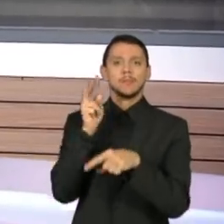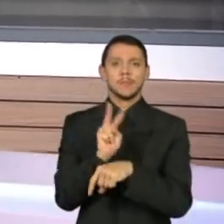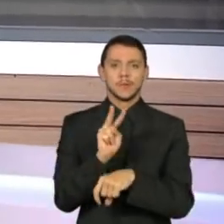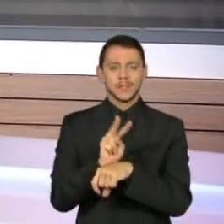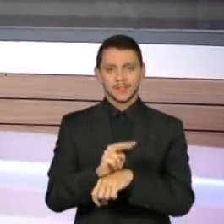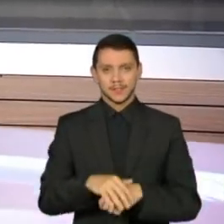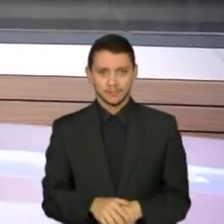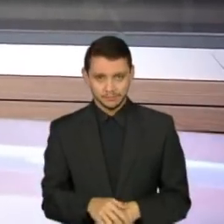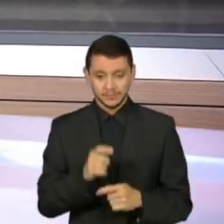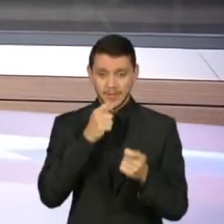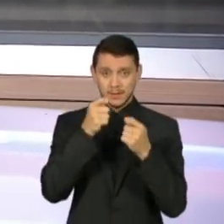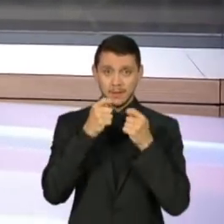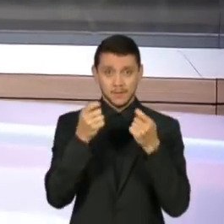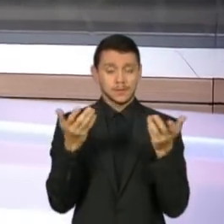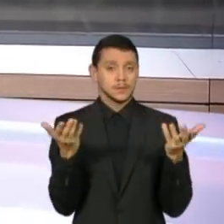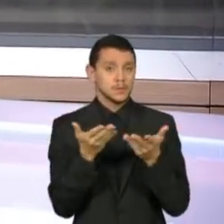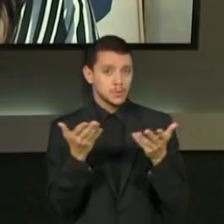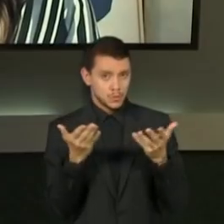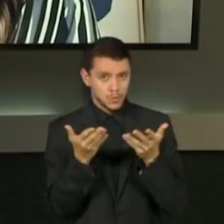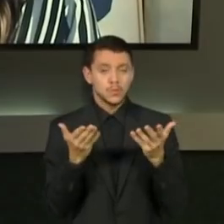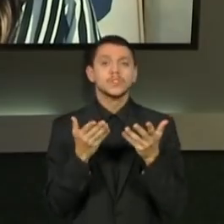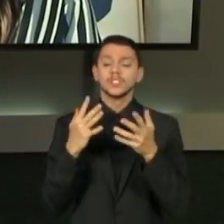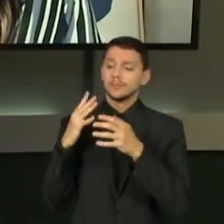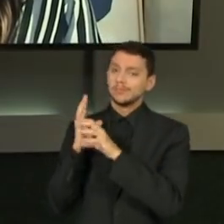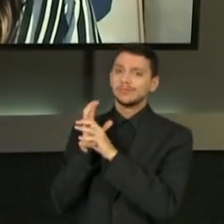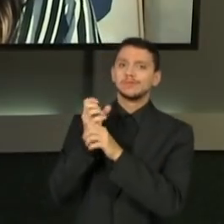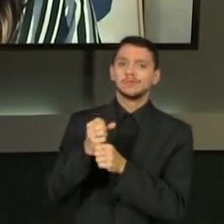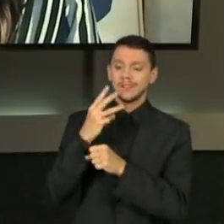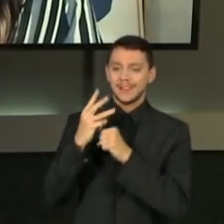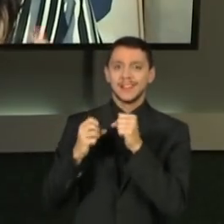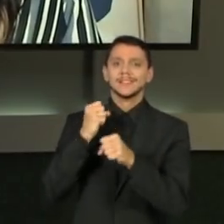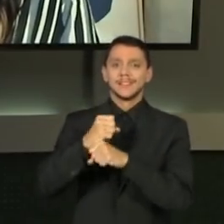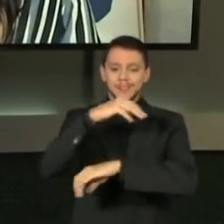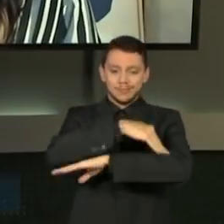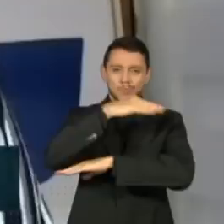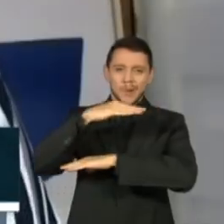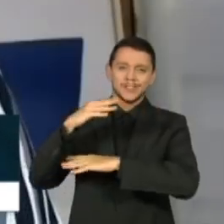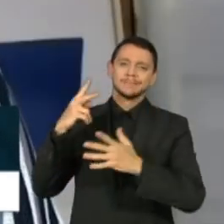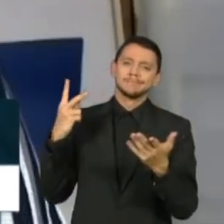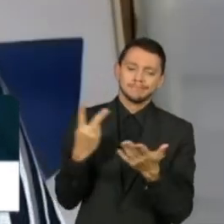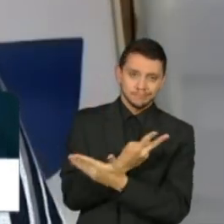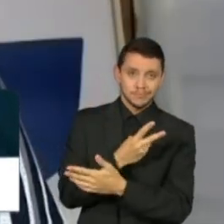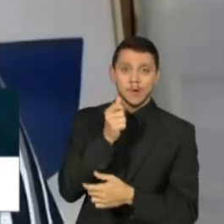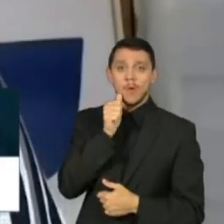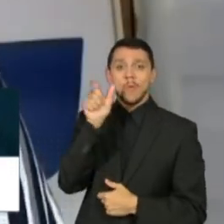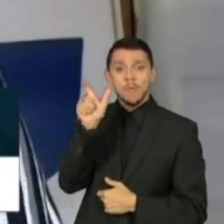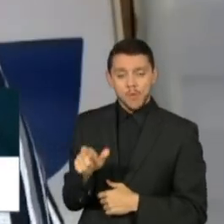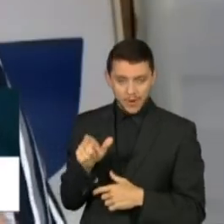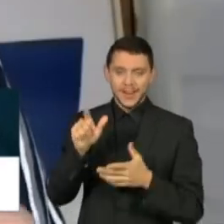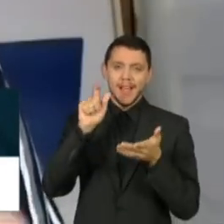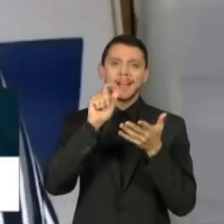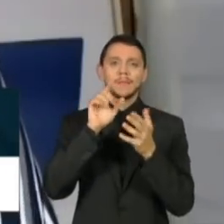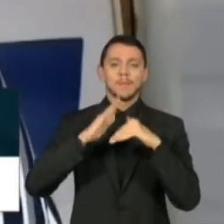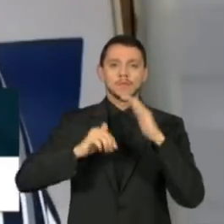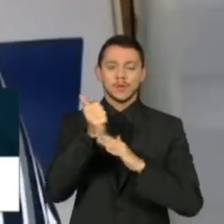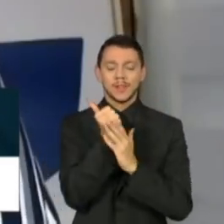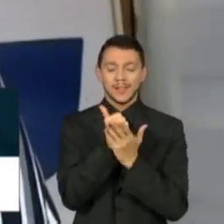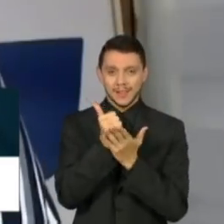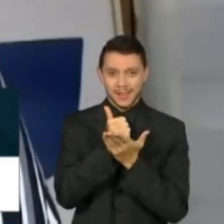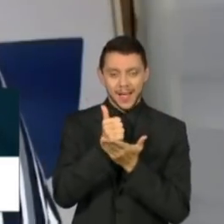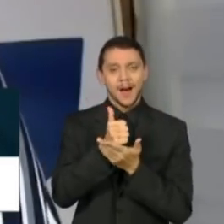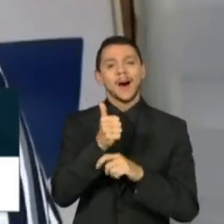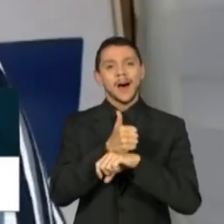Na entrevista de hoje, os três anos da tragédia em Brumadinho. Escritora reconstitui 96